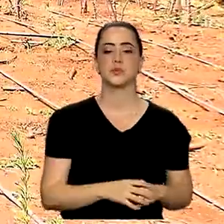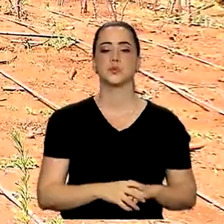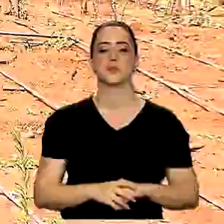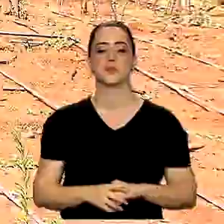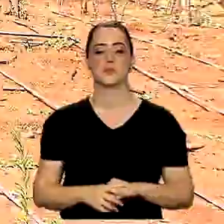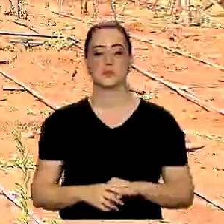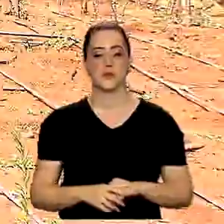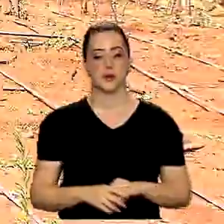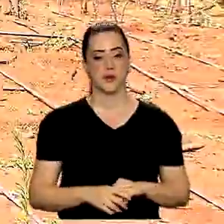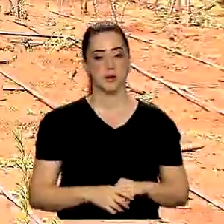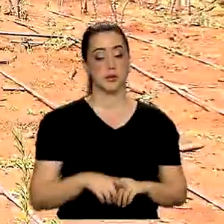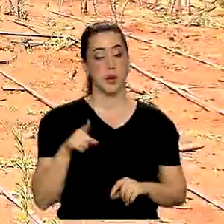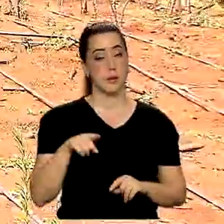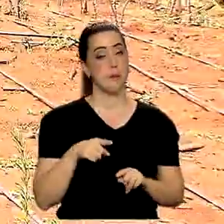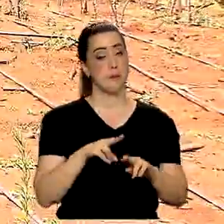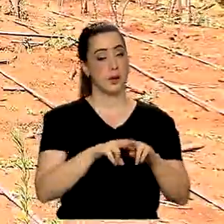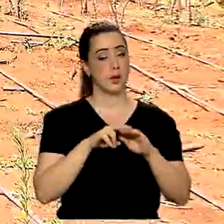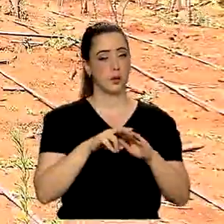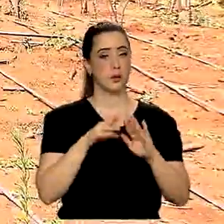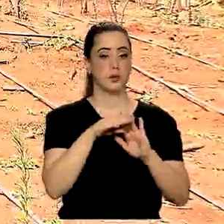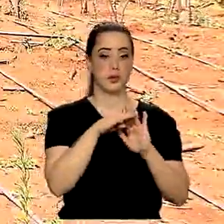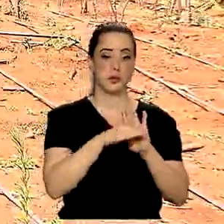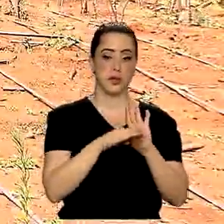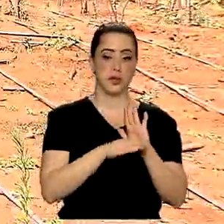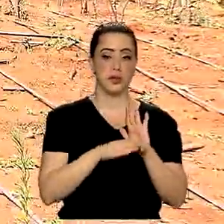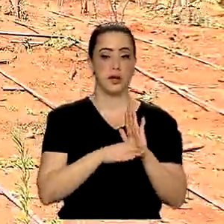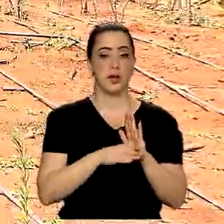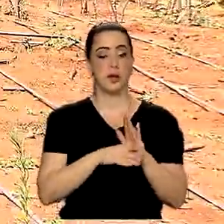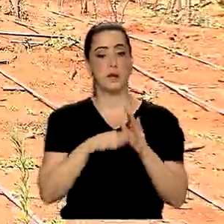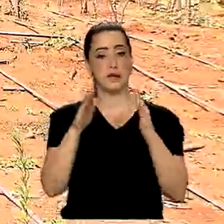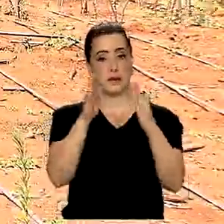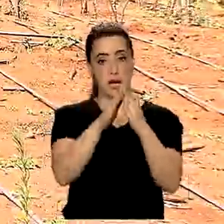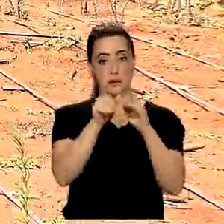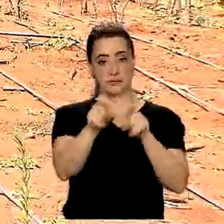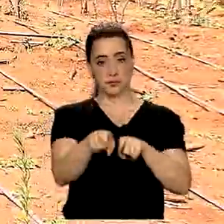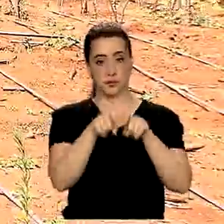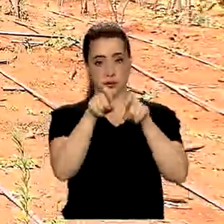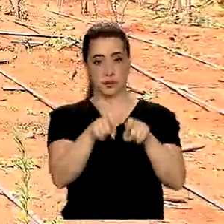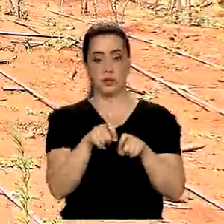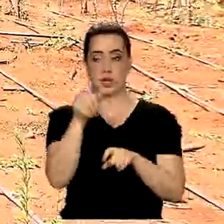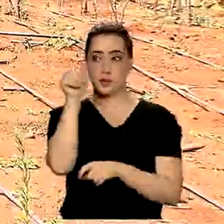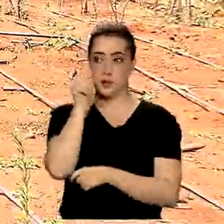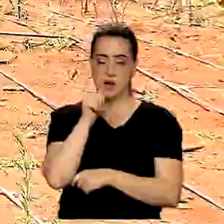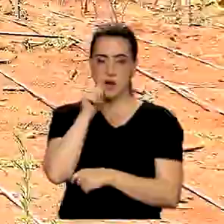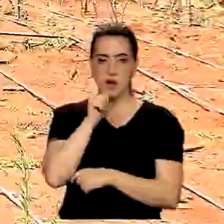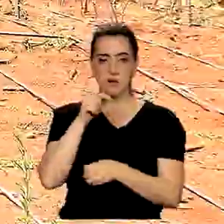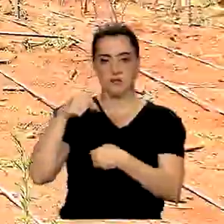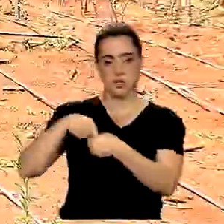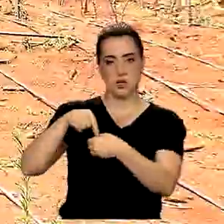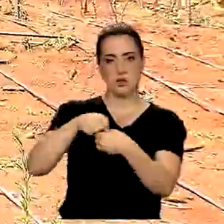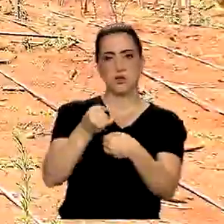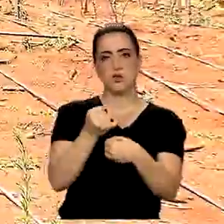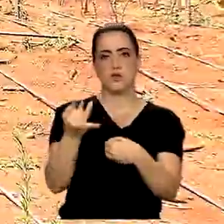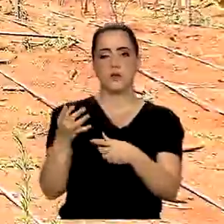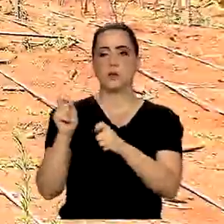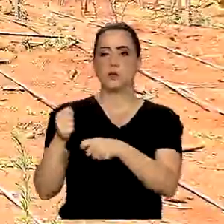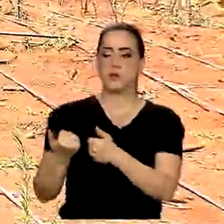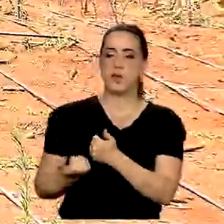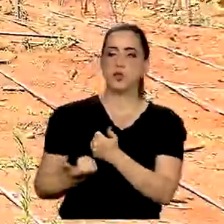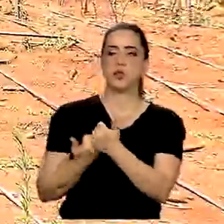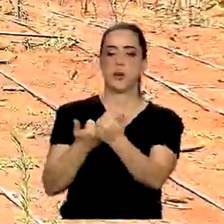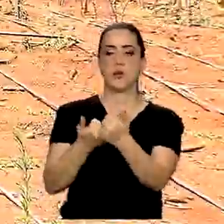Quintais Produtivos, as agricultoras familiares vão ter acesso a diversos insumos para o plantio,